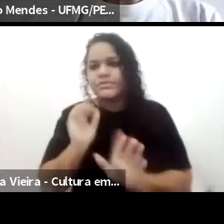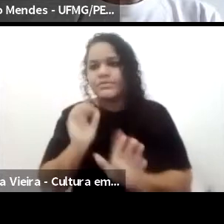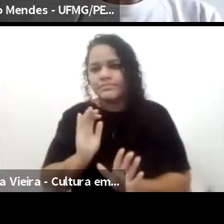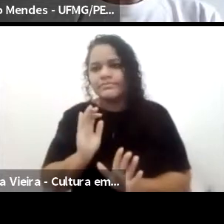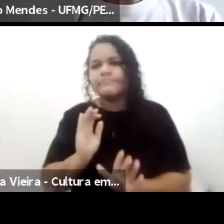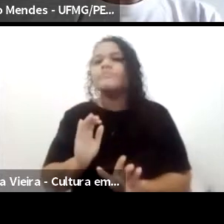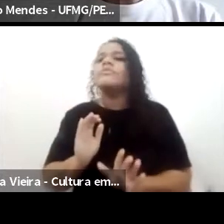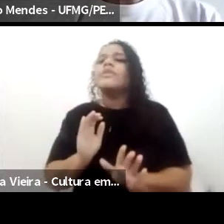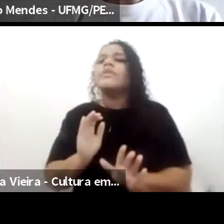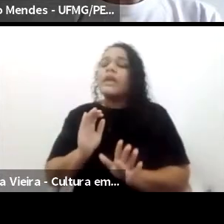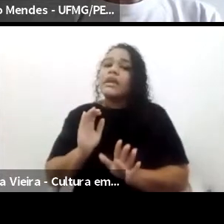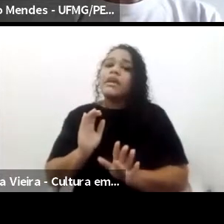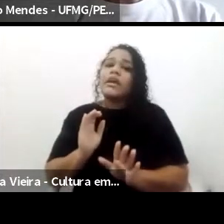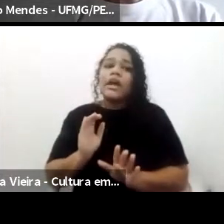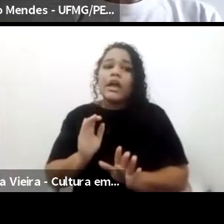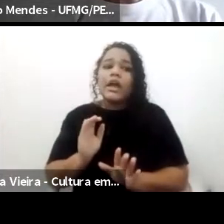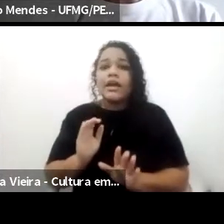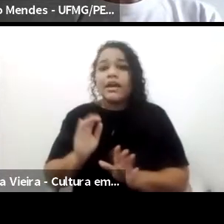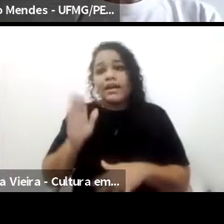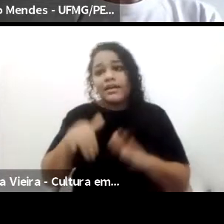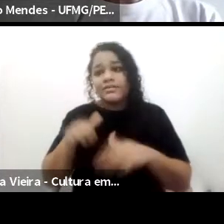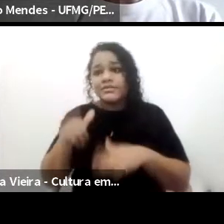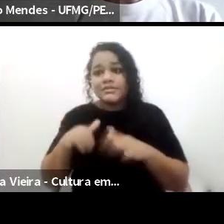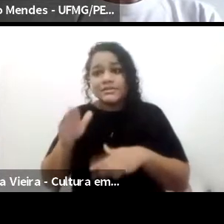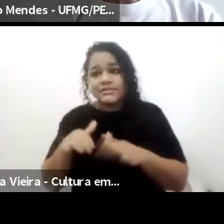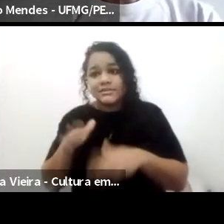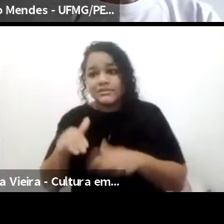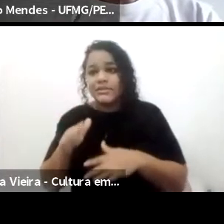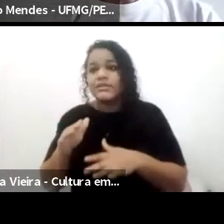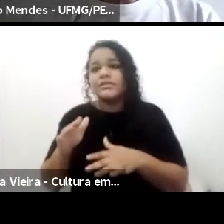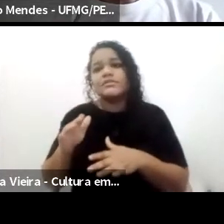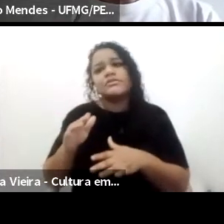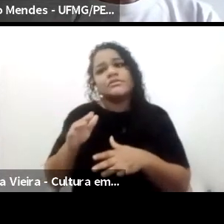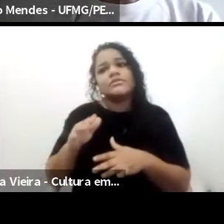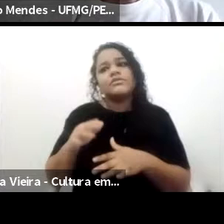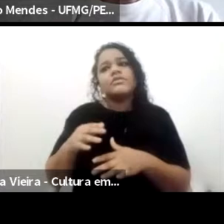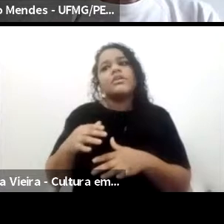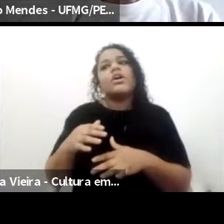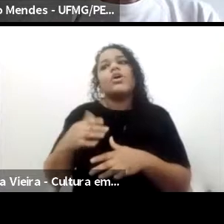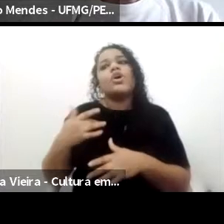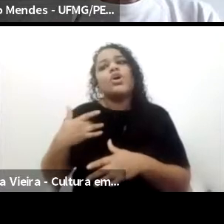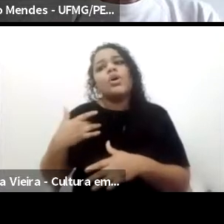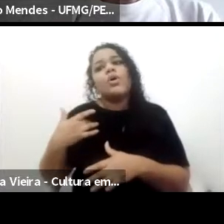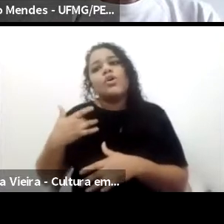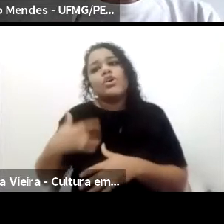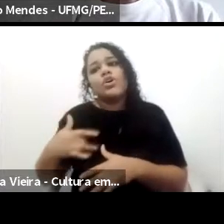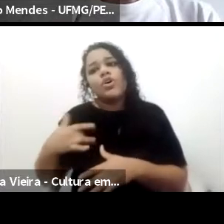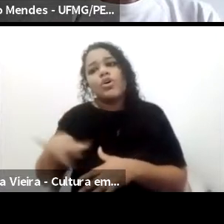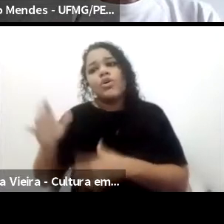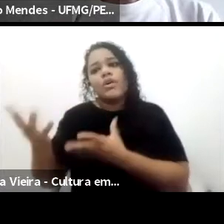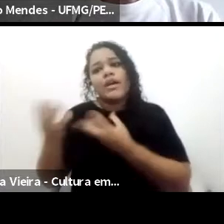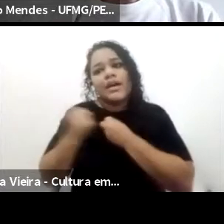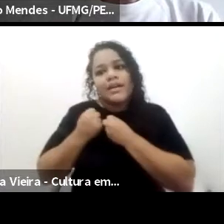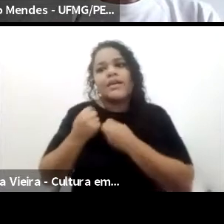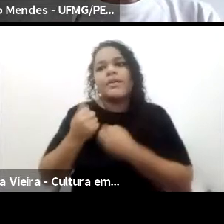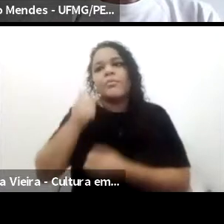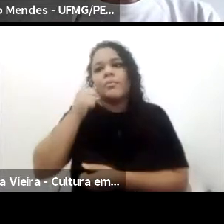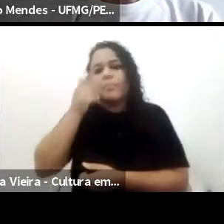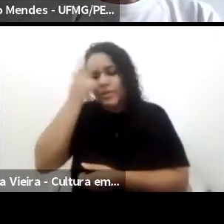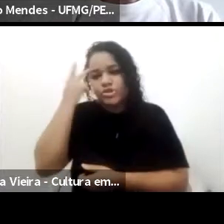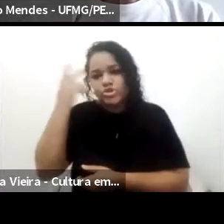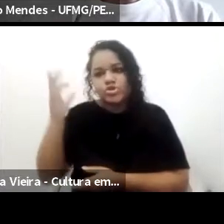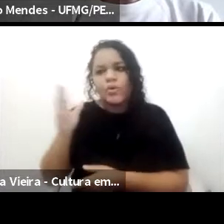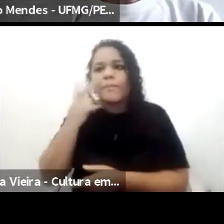em alguns casos elas vão receber órfãs, coisas assim, mas a grande maioria pertence a uma